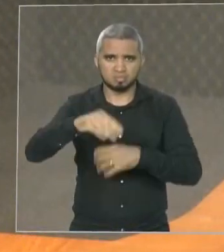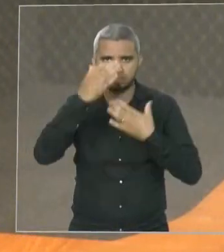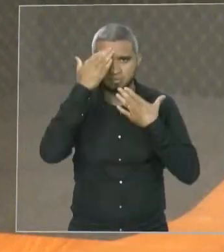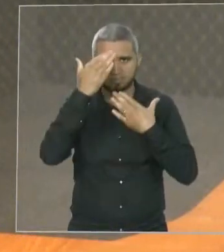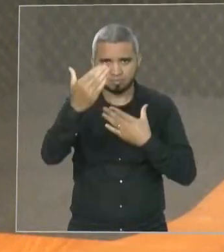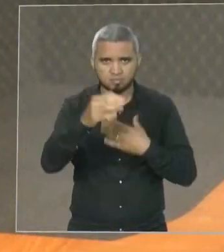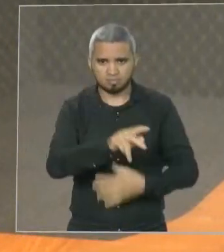oportunidade.